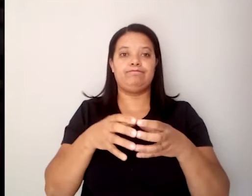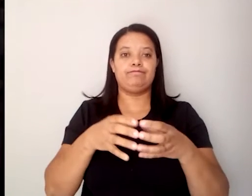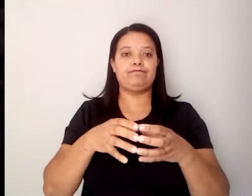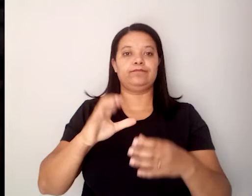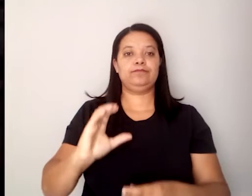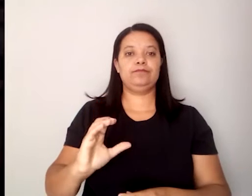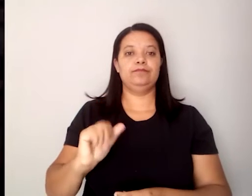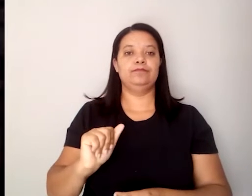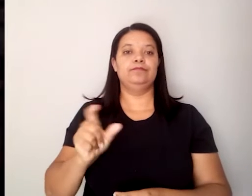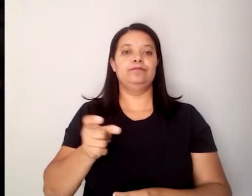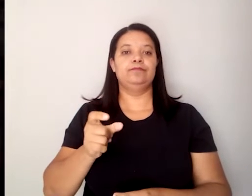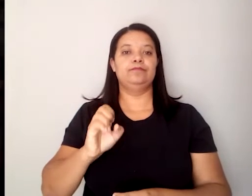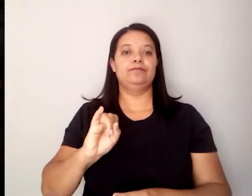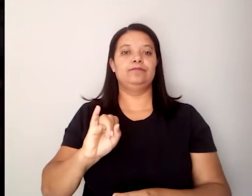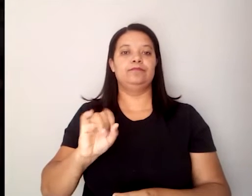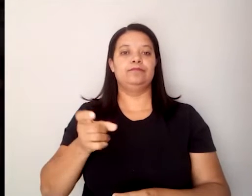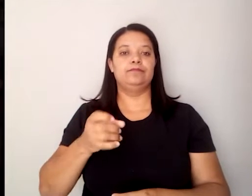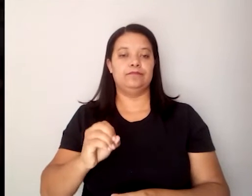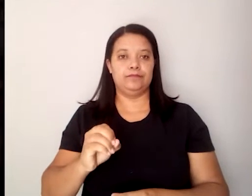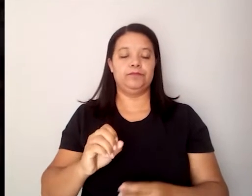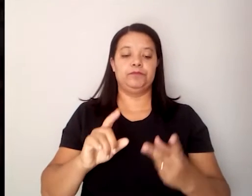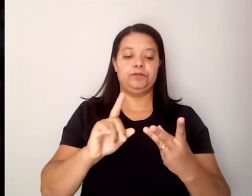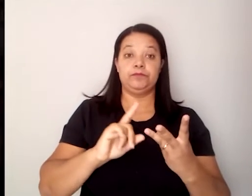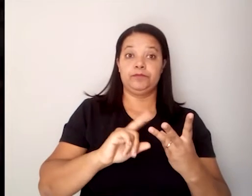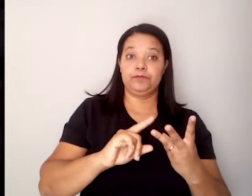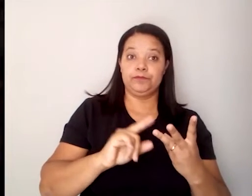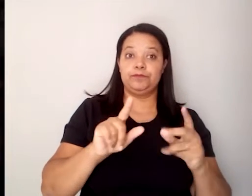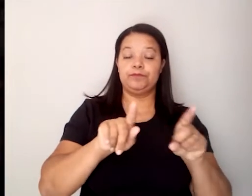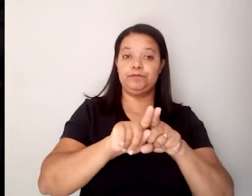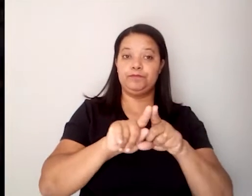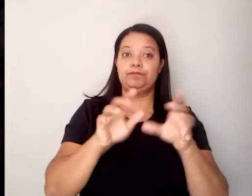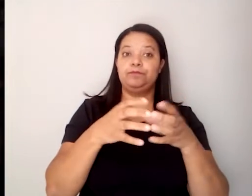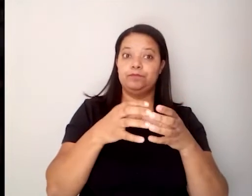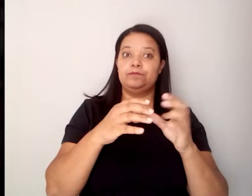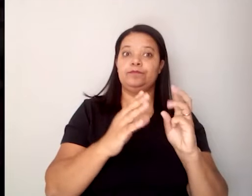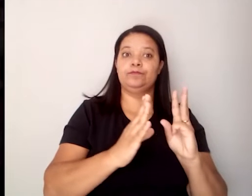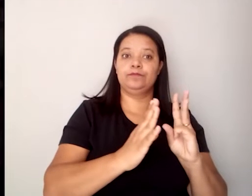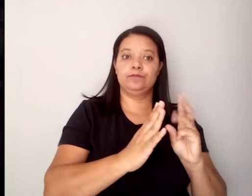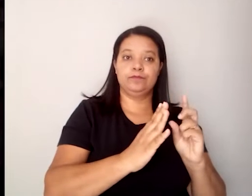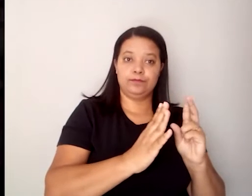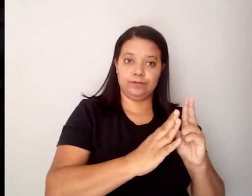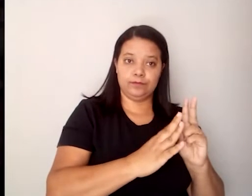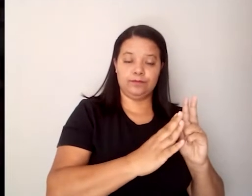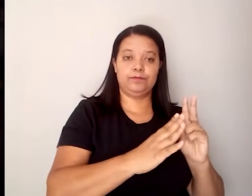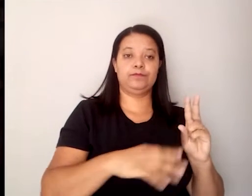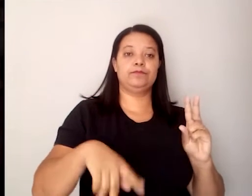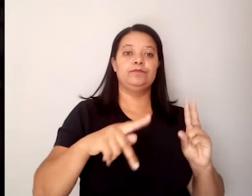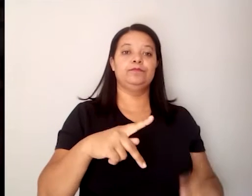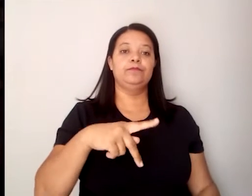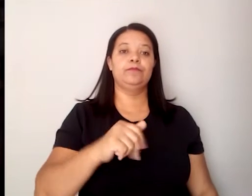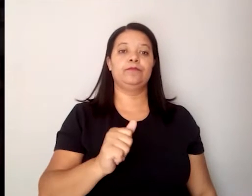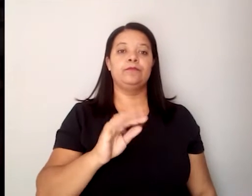e o mar dos Patachó, que vieram do sul da Bahia, para viver nas montanhas ali de